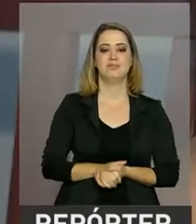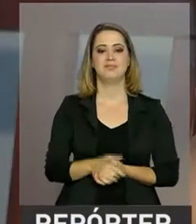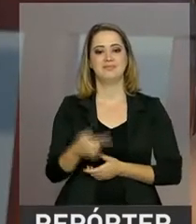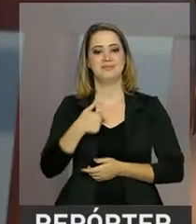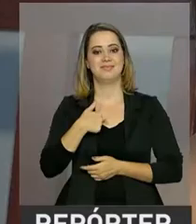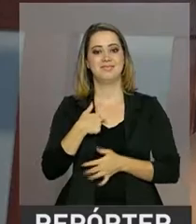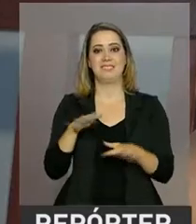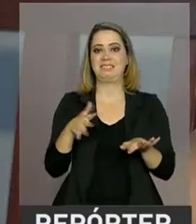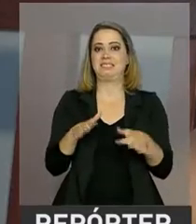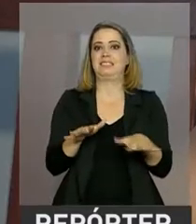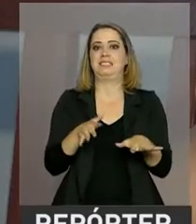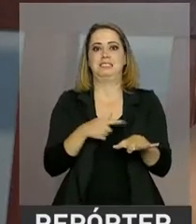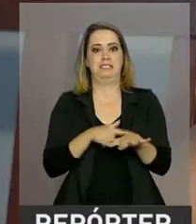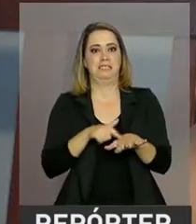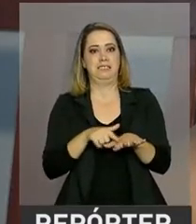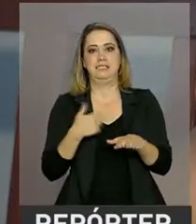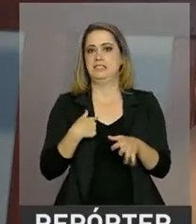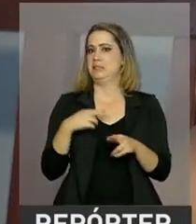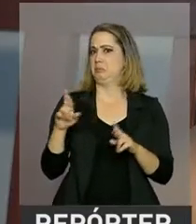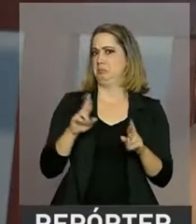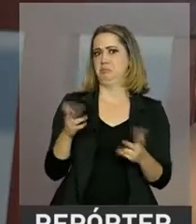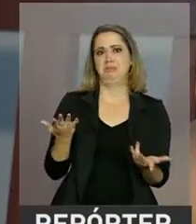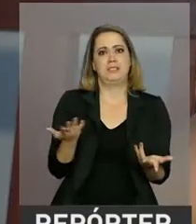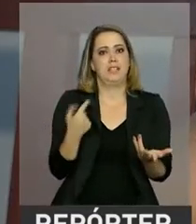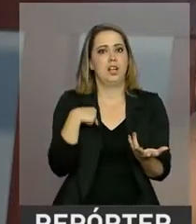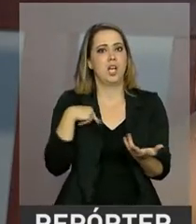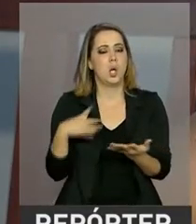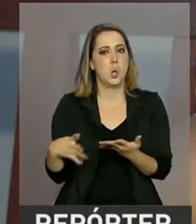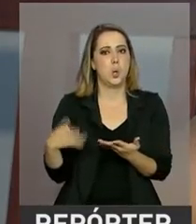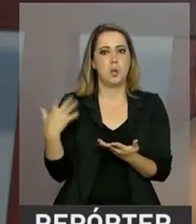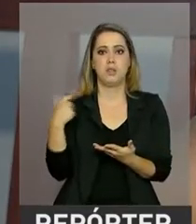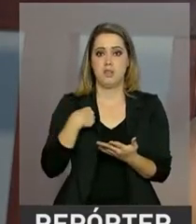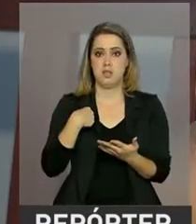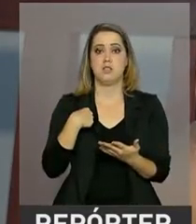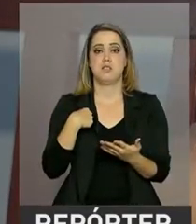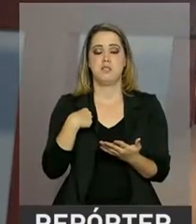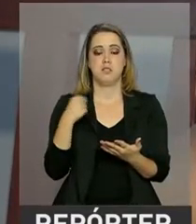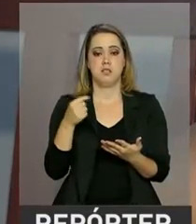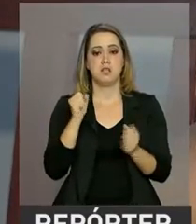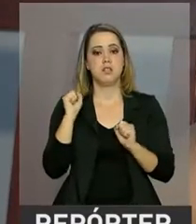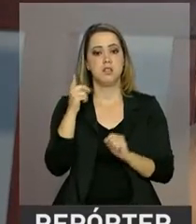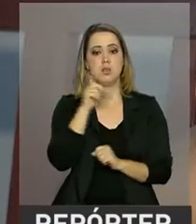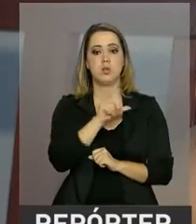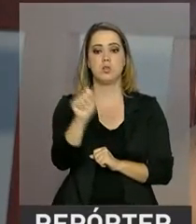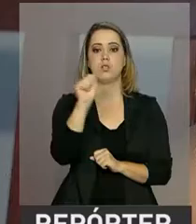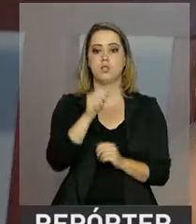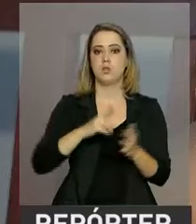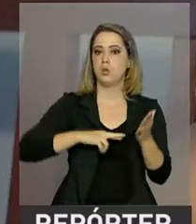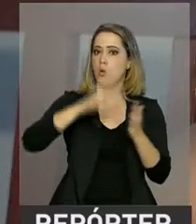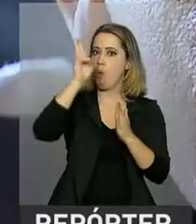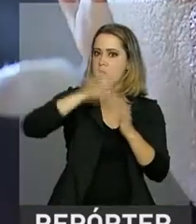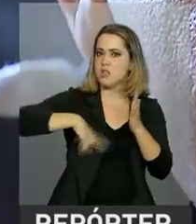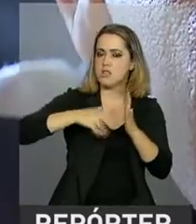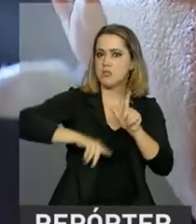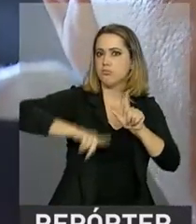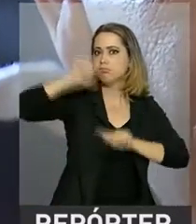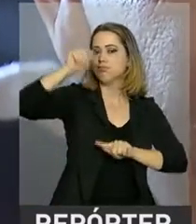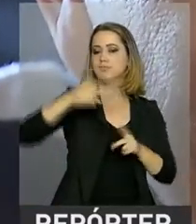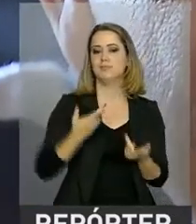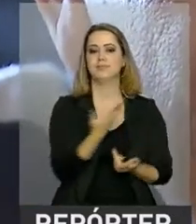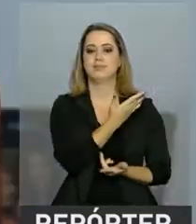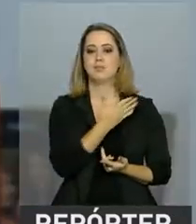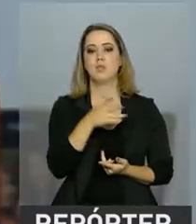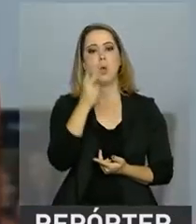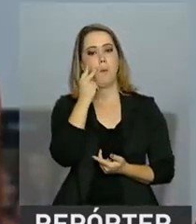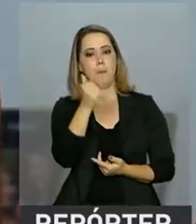fiquei me tremendo todinha, não esperava. Não esperava que fosse tão... que eu ia conseguir nota máxima, né? Os pais não